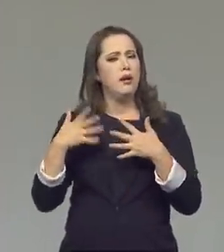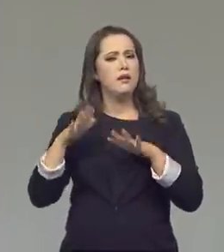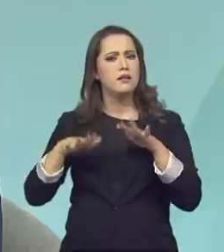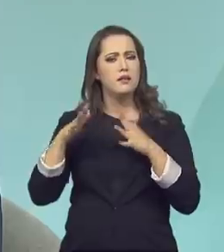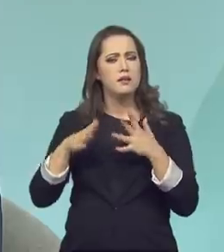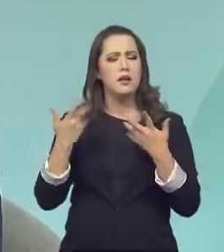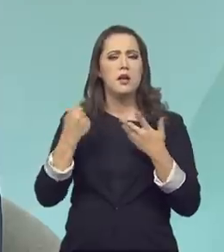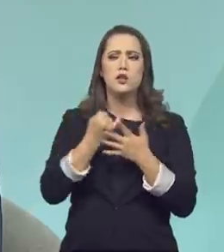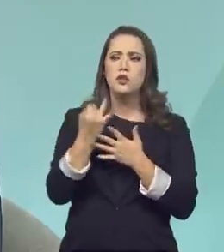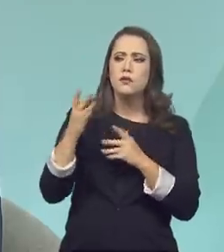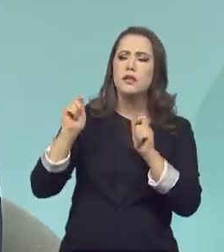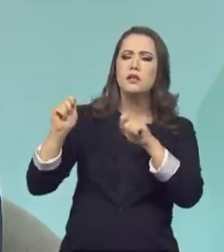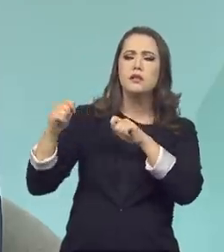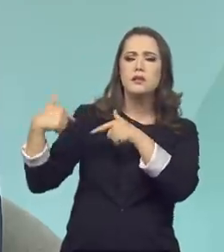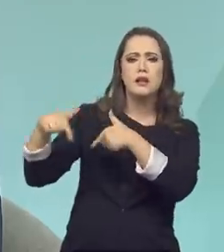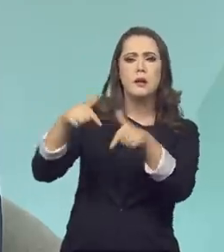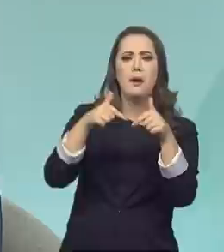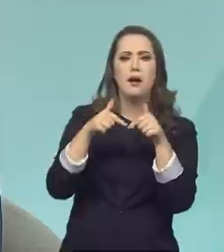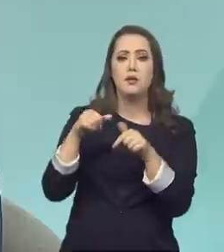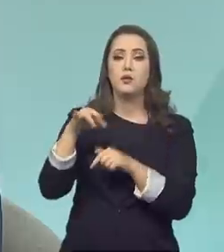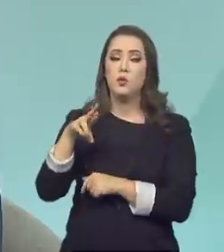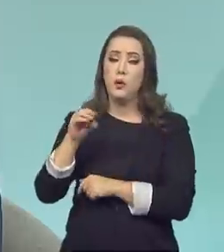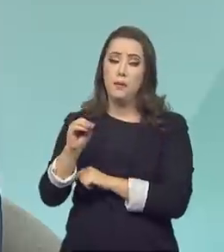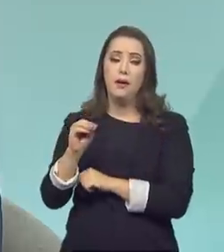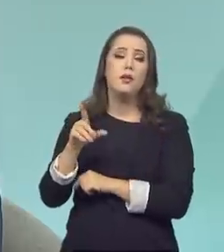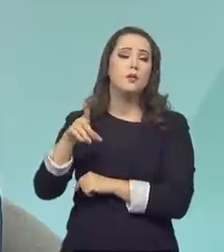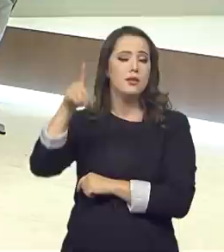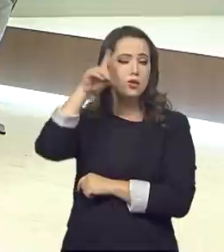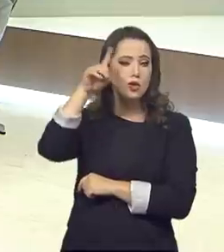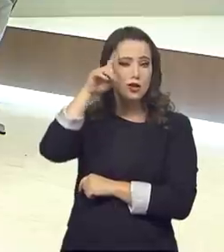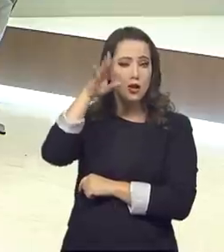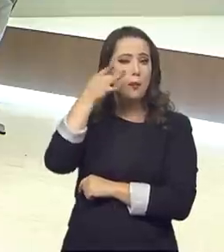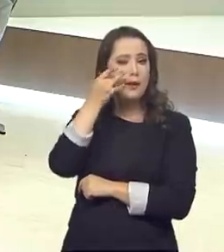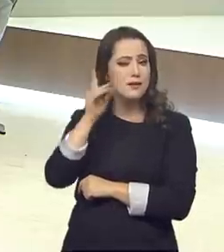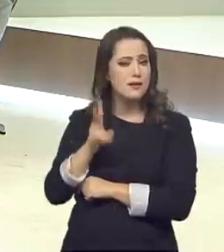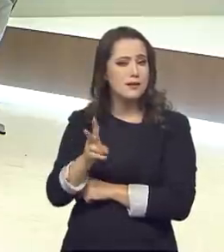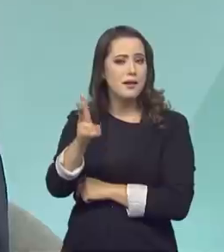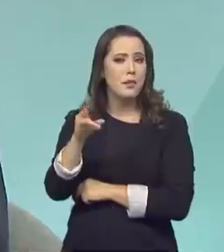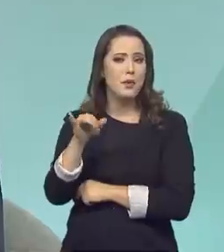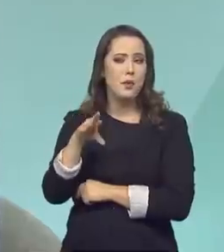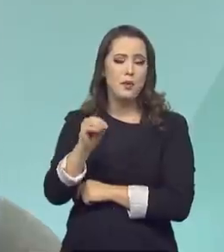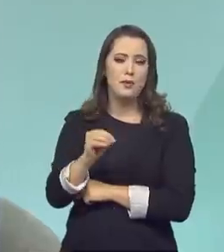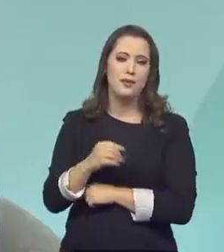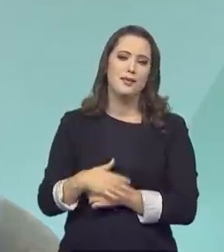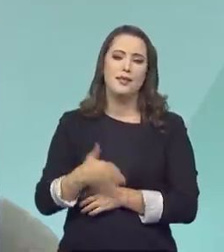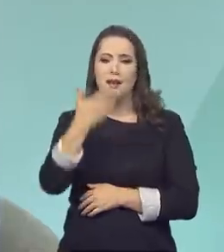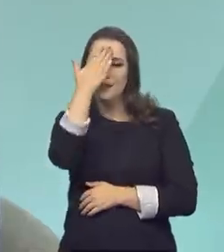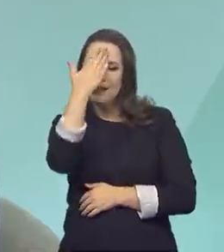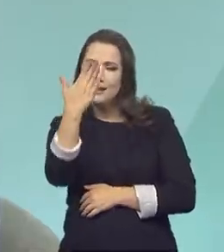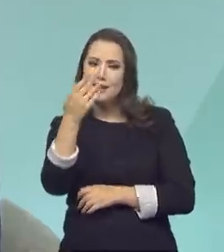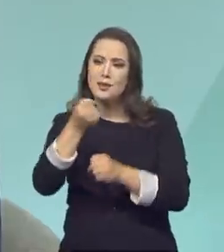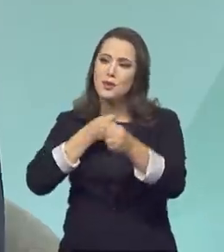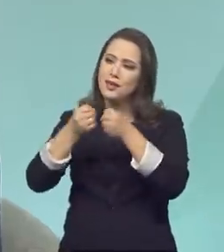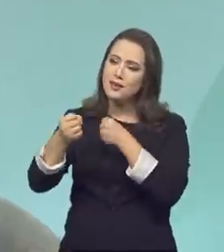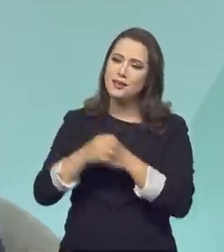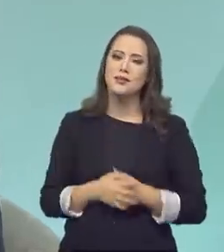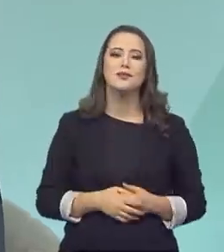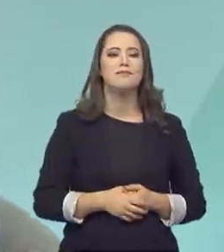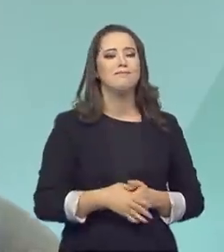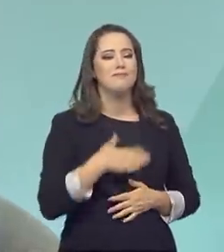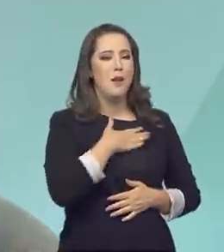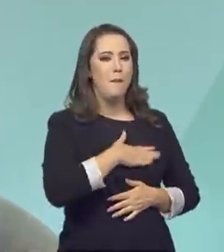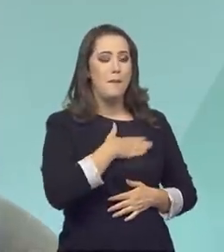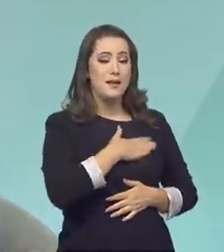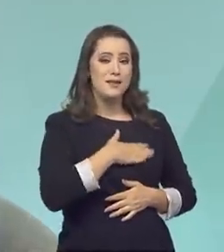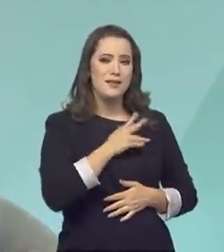inmetro, as diferentes funções e que ele está no dia a dia das pessoas. Muito obrigado pela entrevista. Foi um prazer e sempre que convidado, e